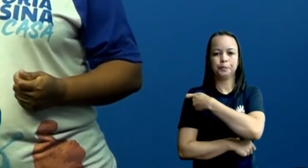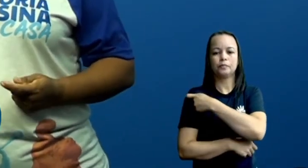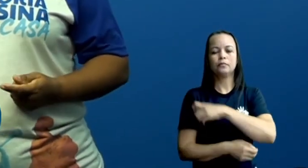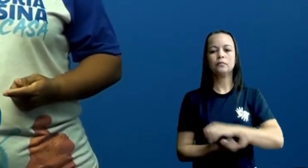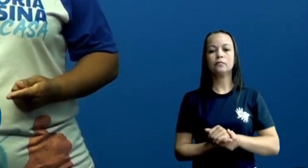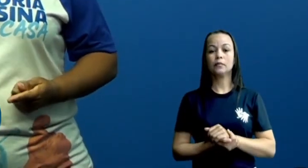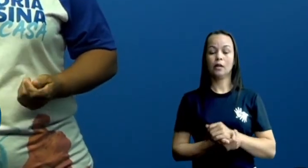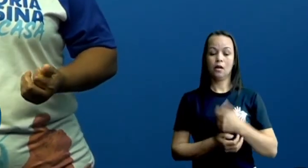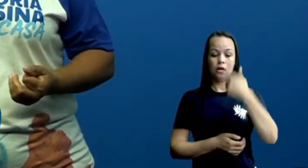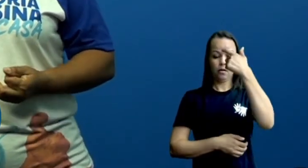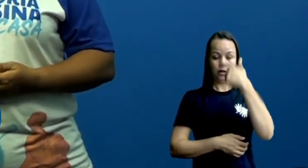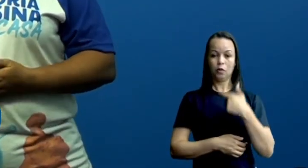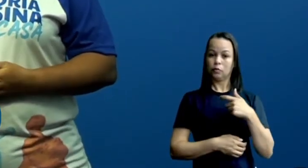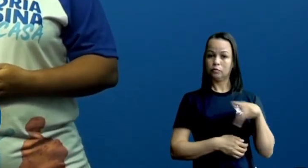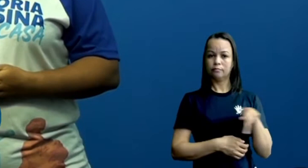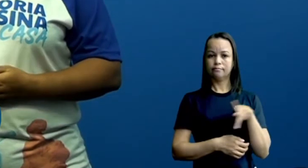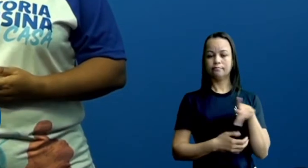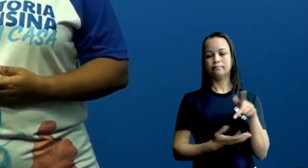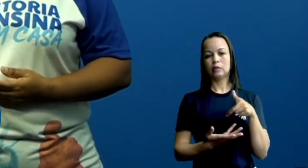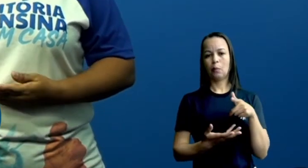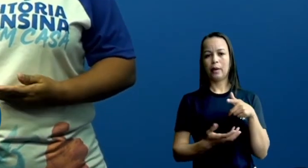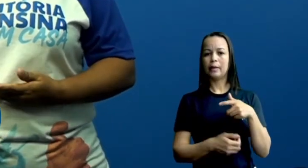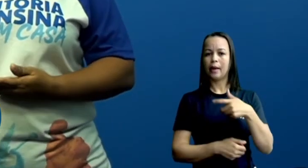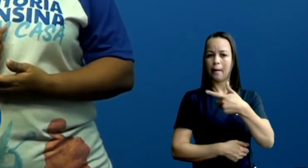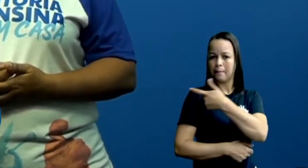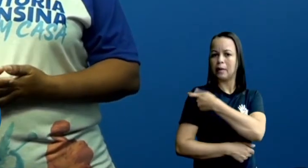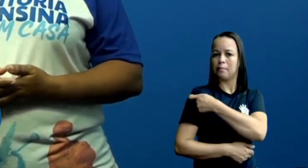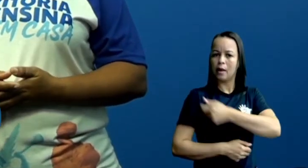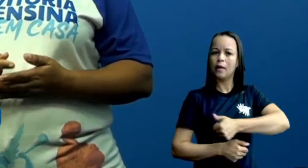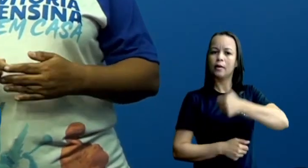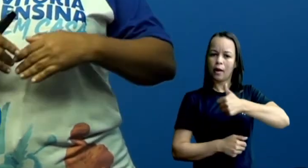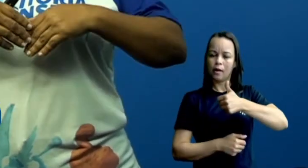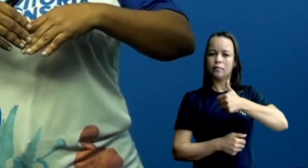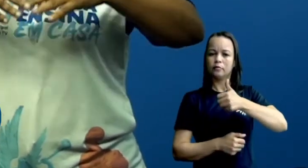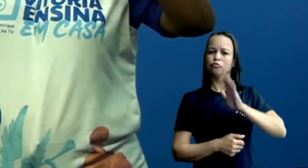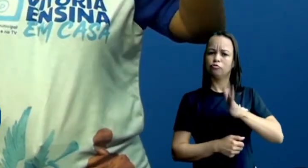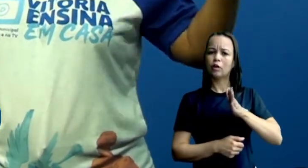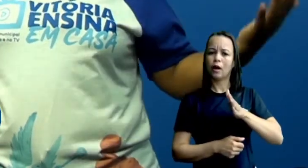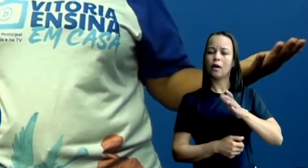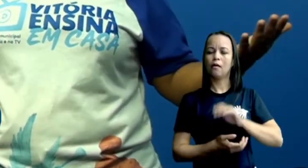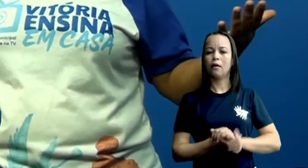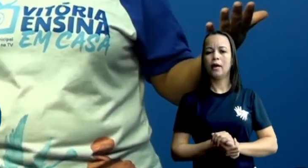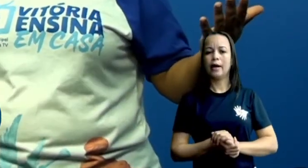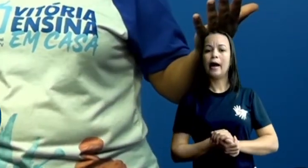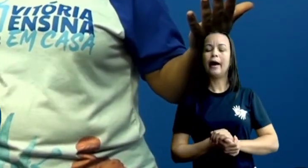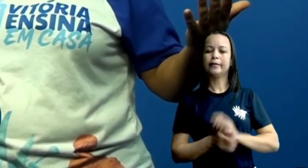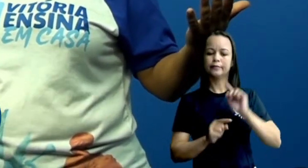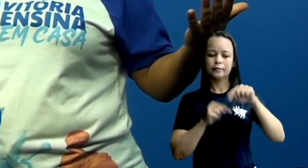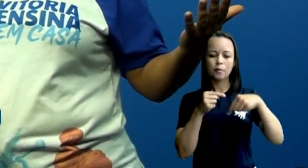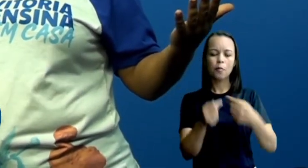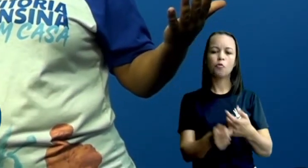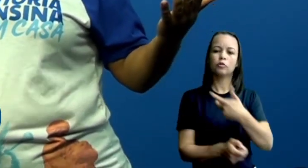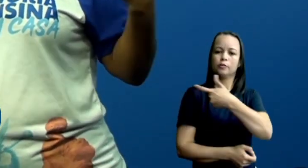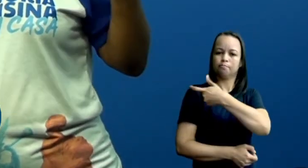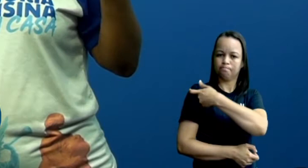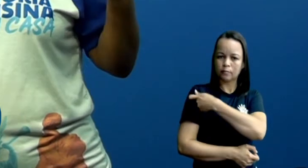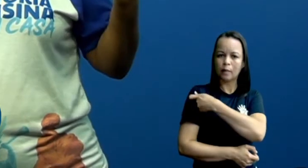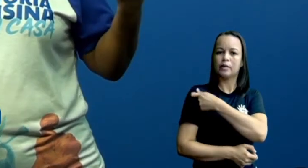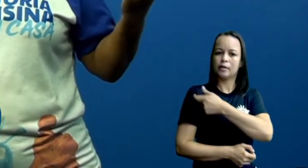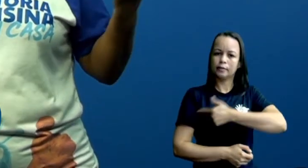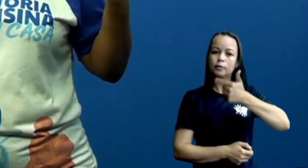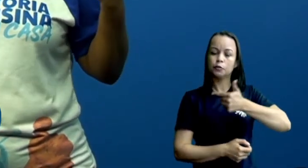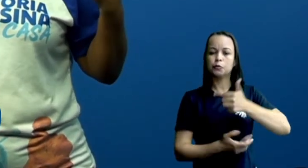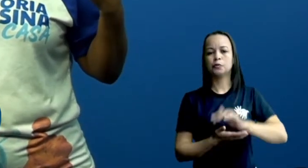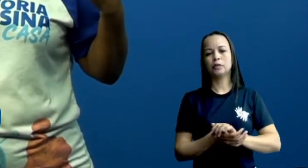professora, tomei minha primeira dose, vou tomar minha segunda. Aí a gente quer que volte às aulas, não verdade? Eu